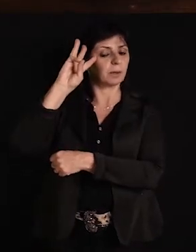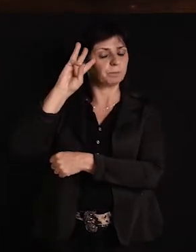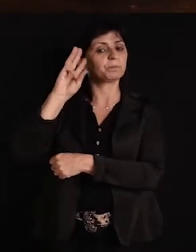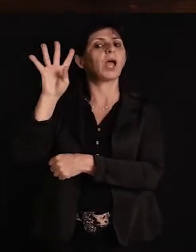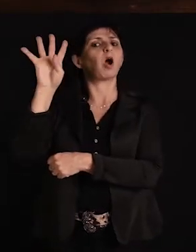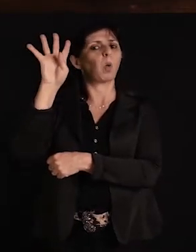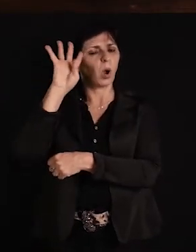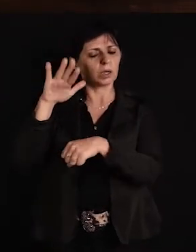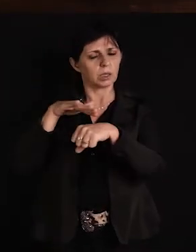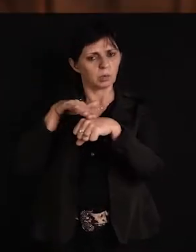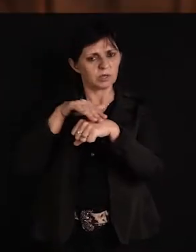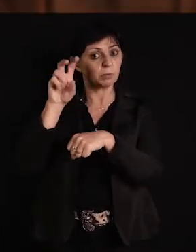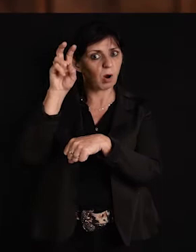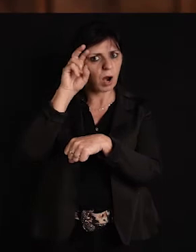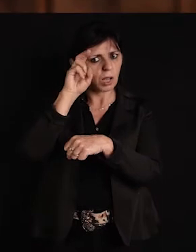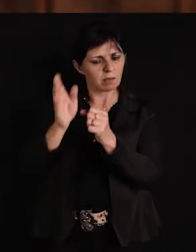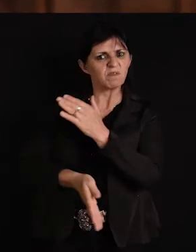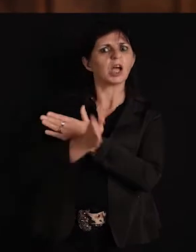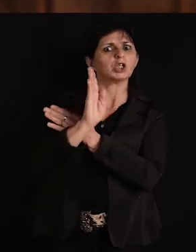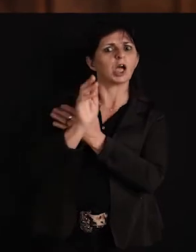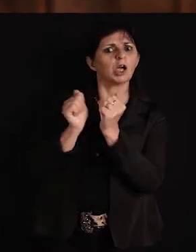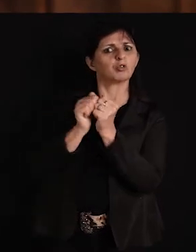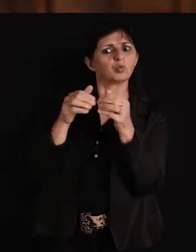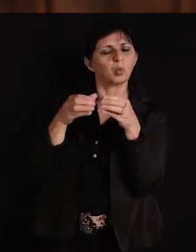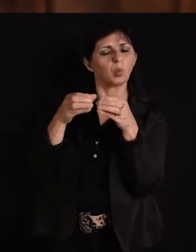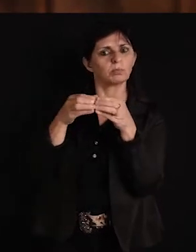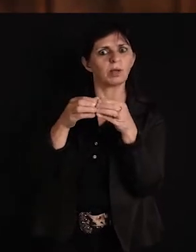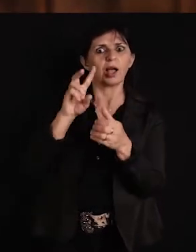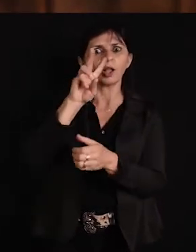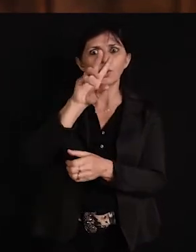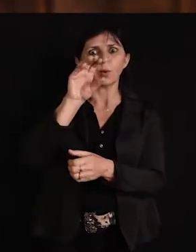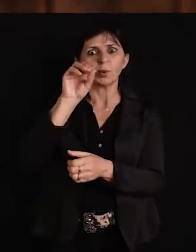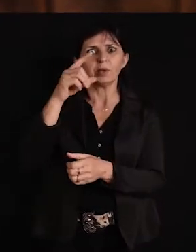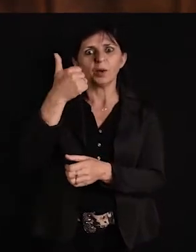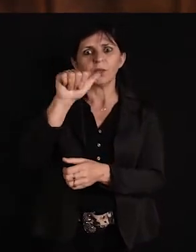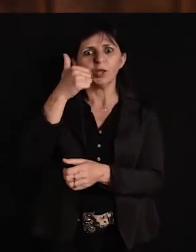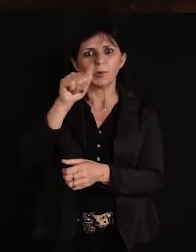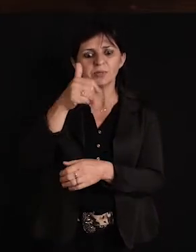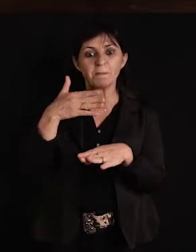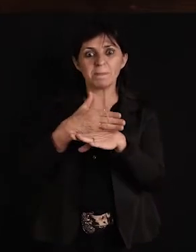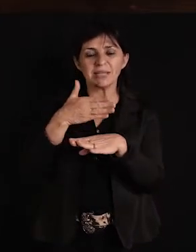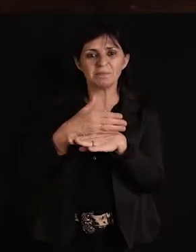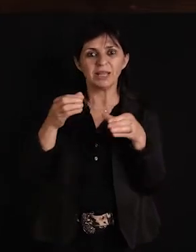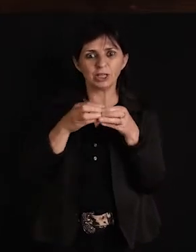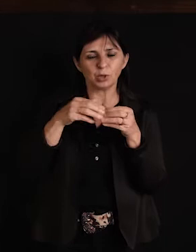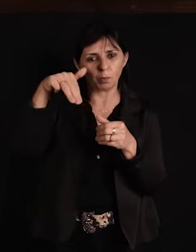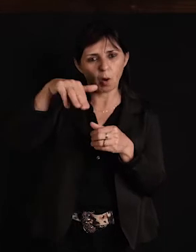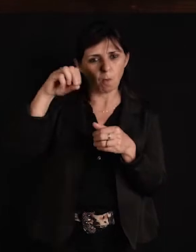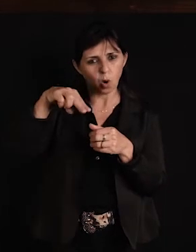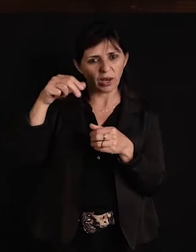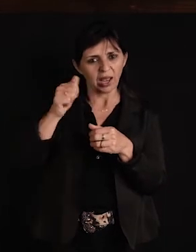conversar, quinta-feira, já sai viajar. Eu entrei nos monarcas em 2011 para fazer um mês de teste, para ver se, aquela